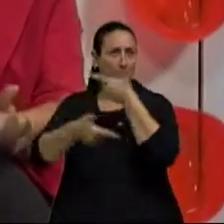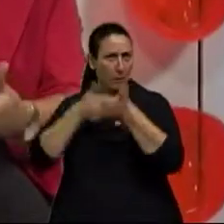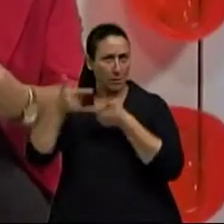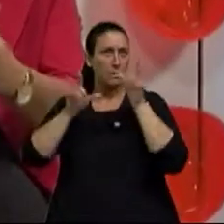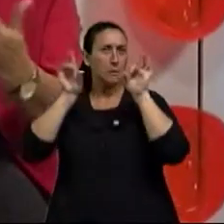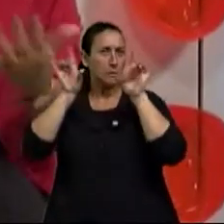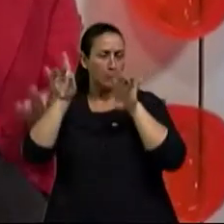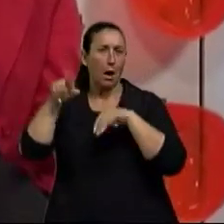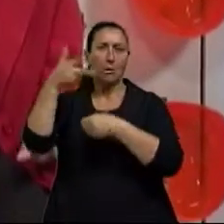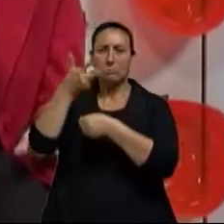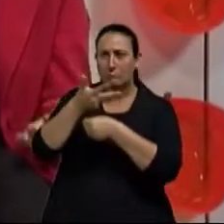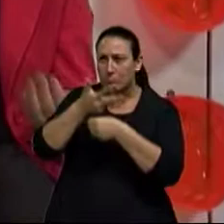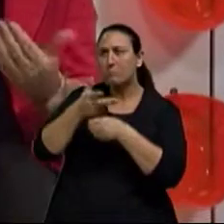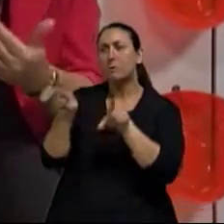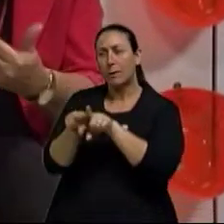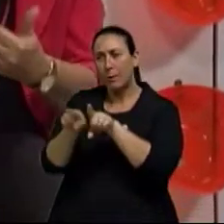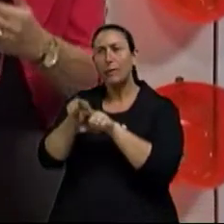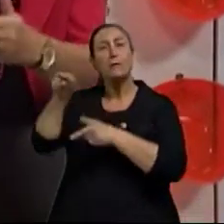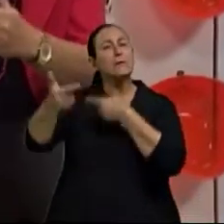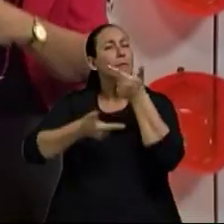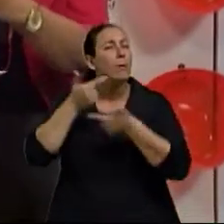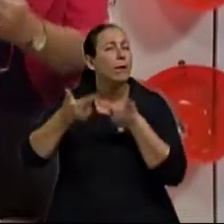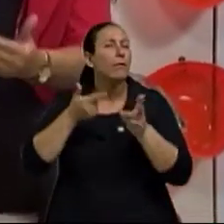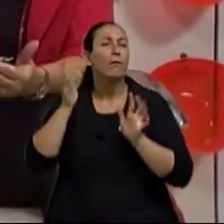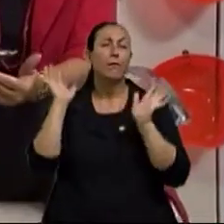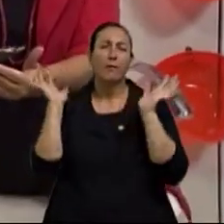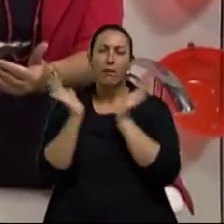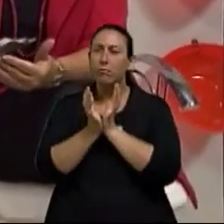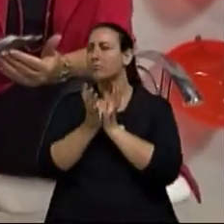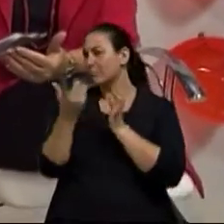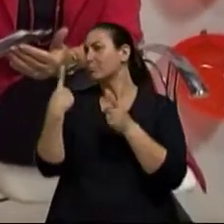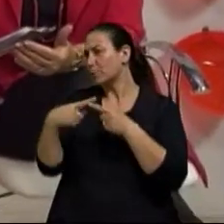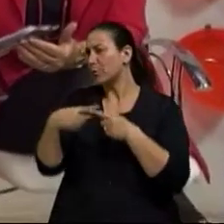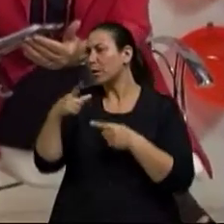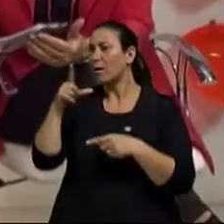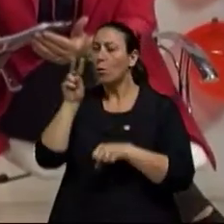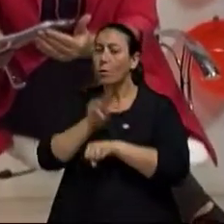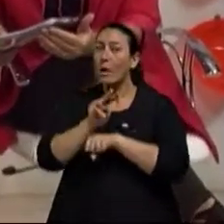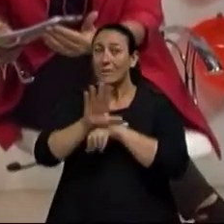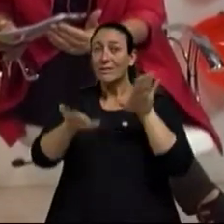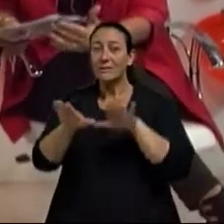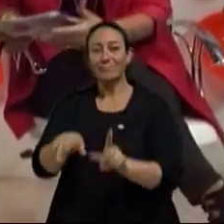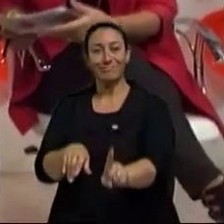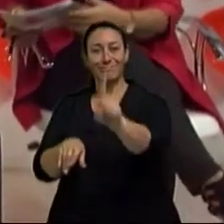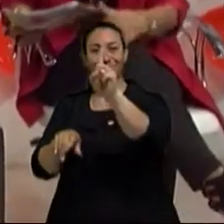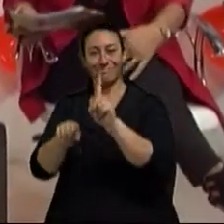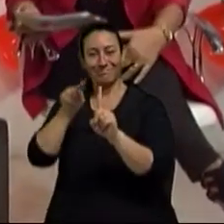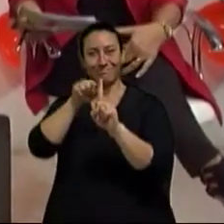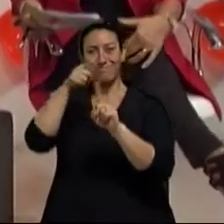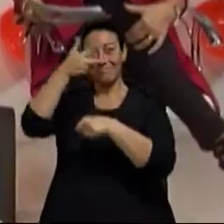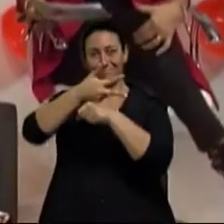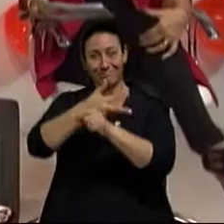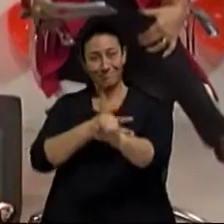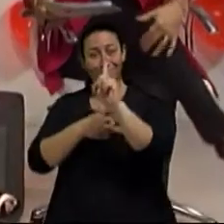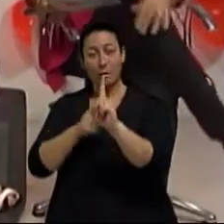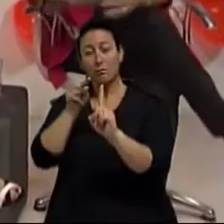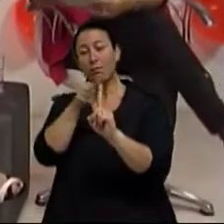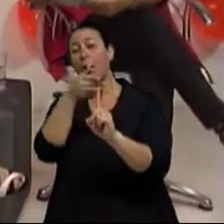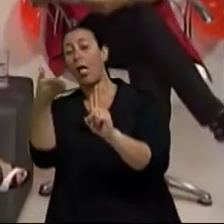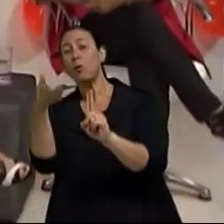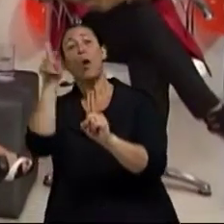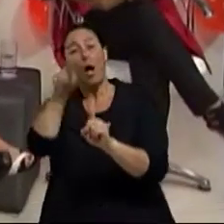paciente, mas lida com a família também, que muitas vezes é o cuidador que vem junto, né? Exato, Isabel. É fundamental